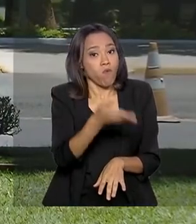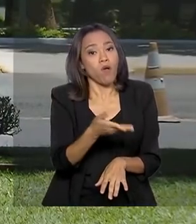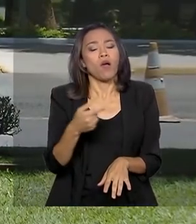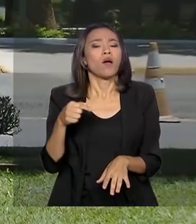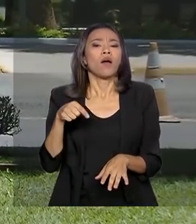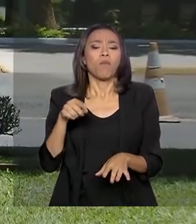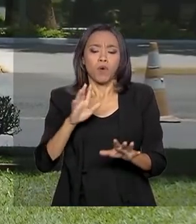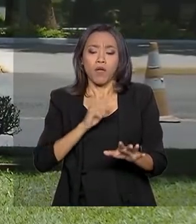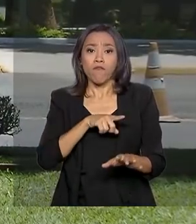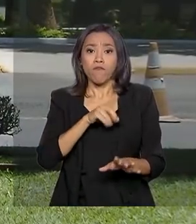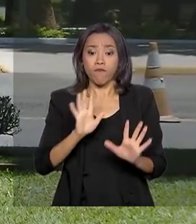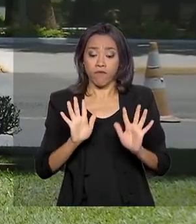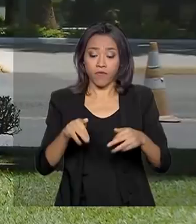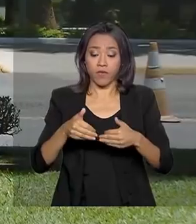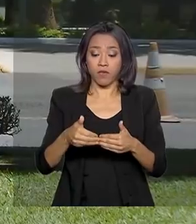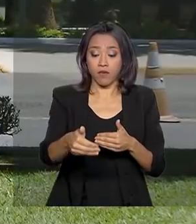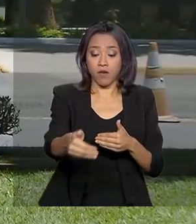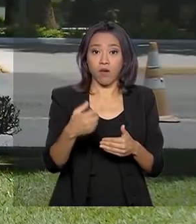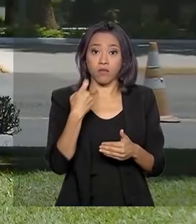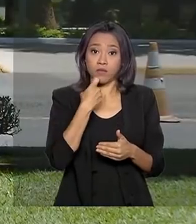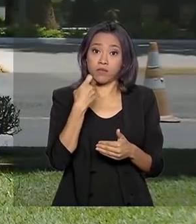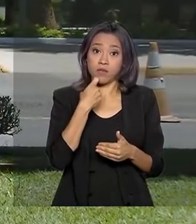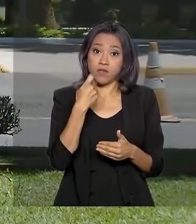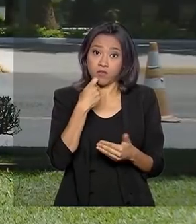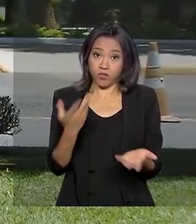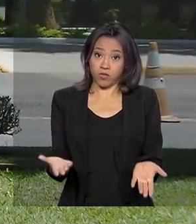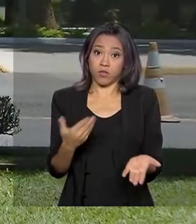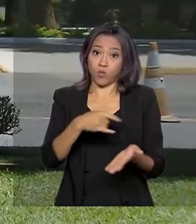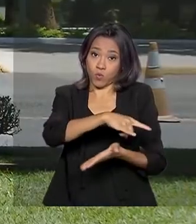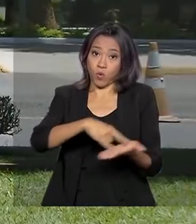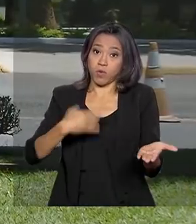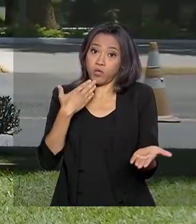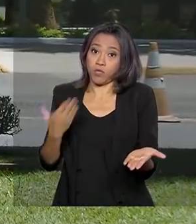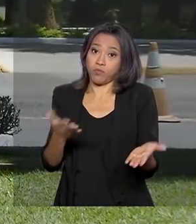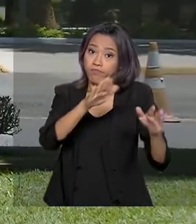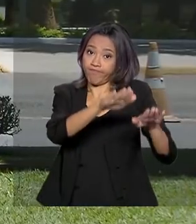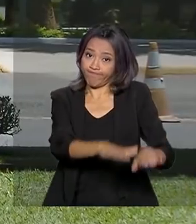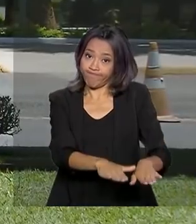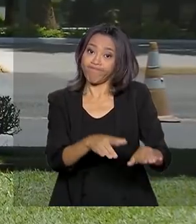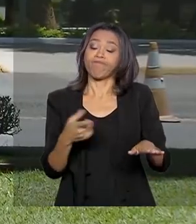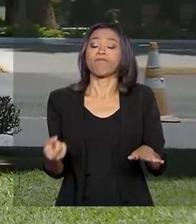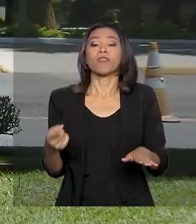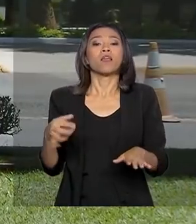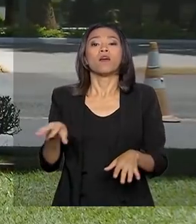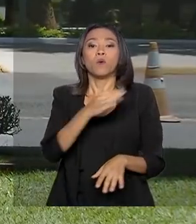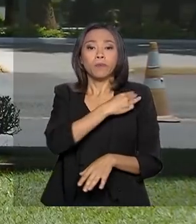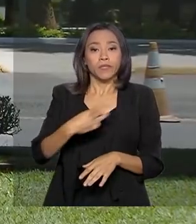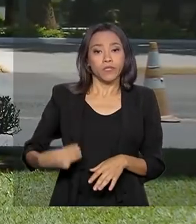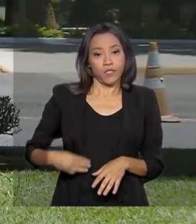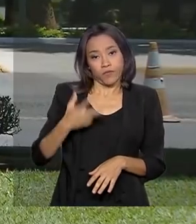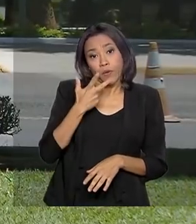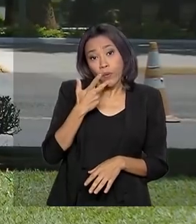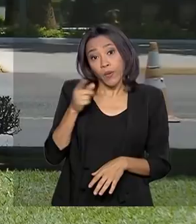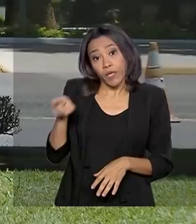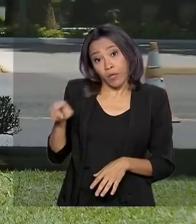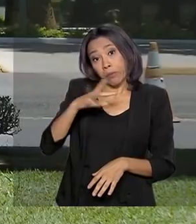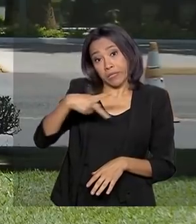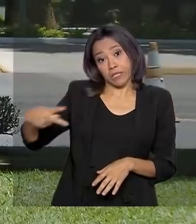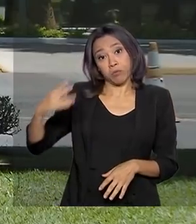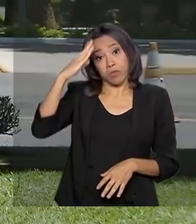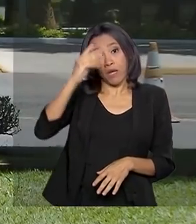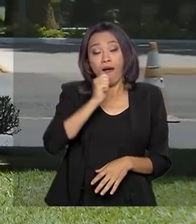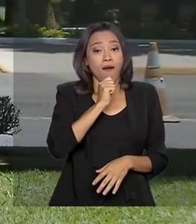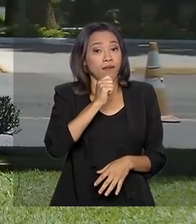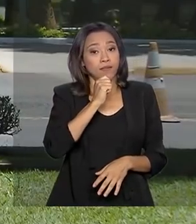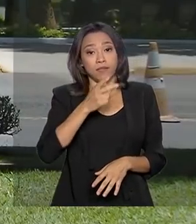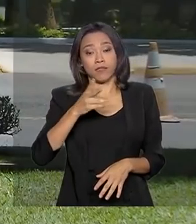sexta-feira. Ao final da reunião aqui no Ministério da Defesa, o ministro Fernando Azevedo e Silva disse que o presidente Bolsonaro ainda não tomou